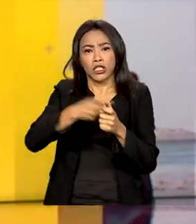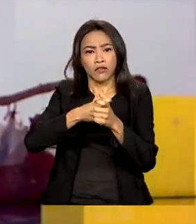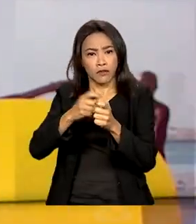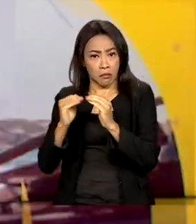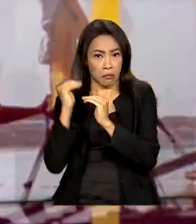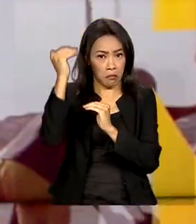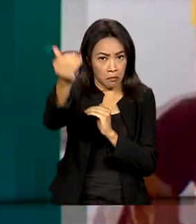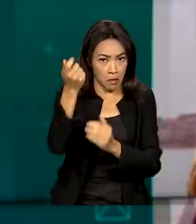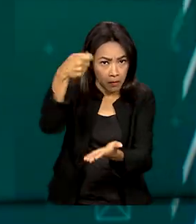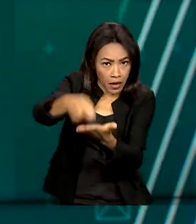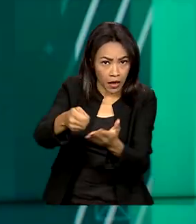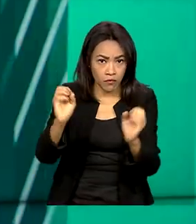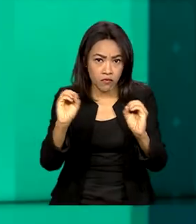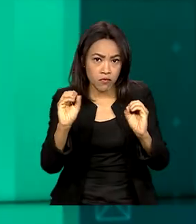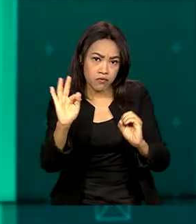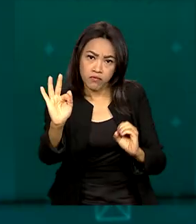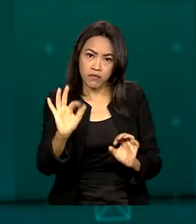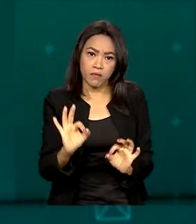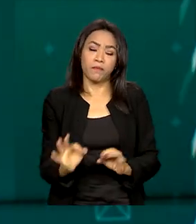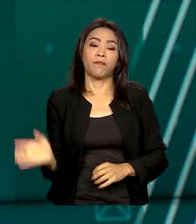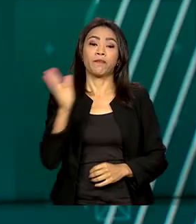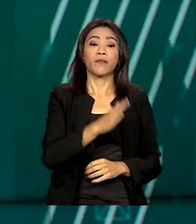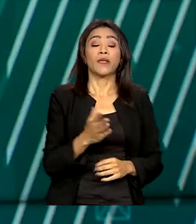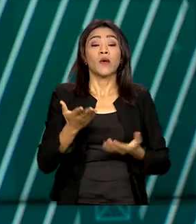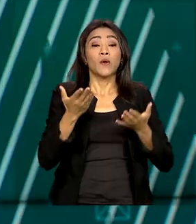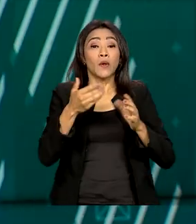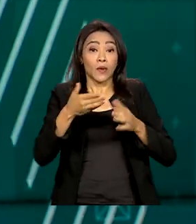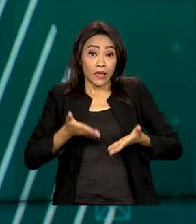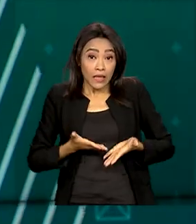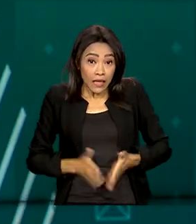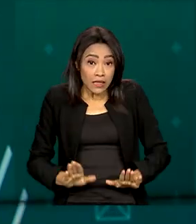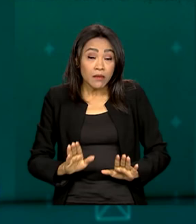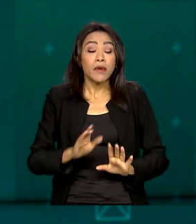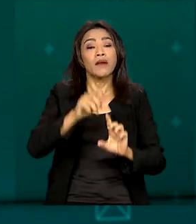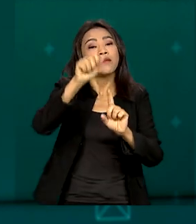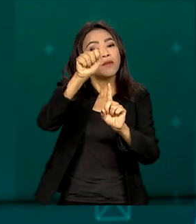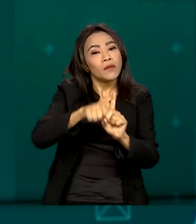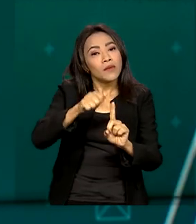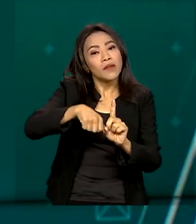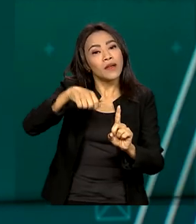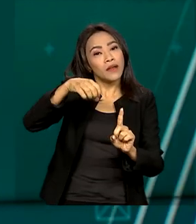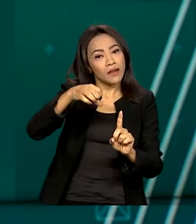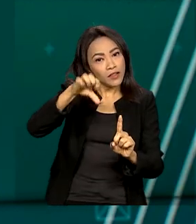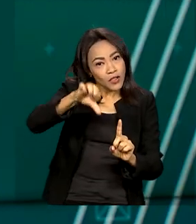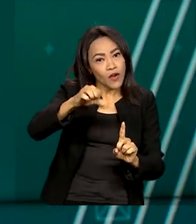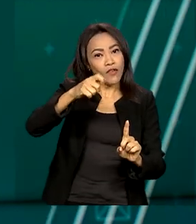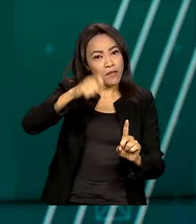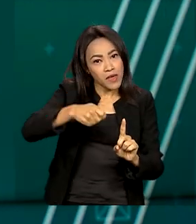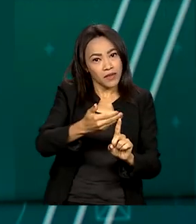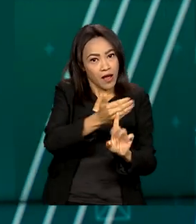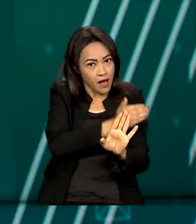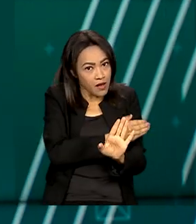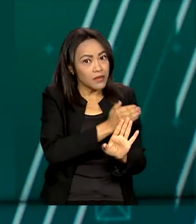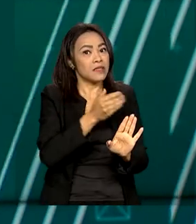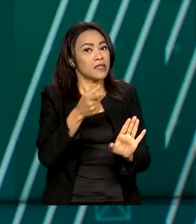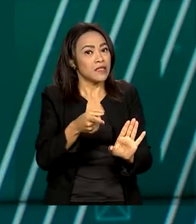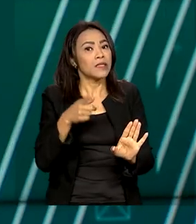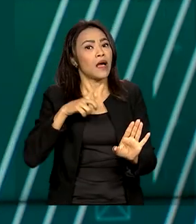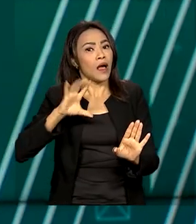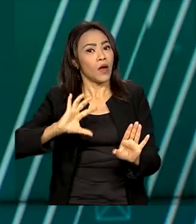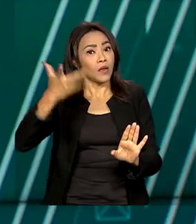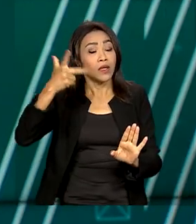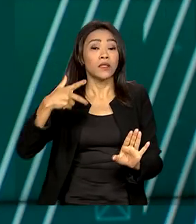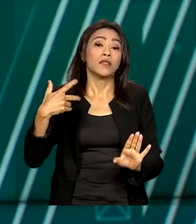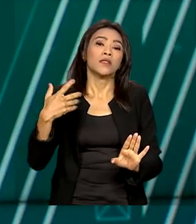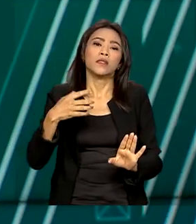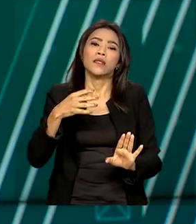O parto prematuro é a principal causa de mortalidade infantil antes dos 5 anos de idade. No mundo todo, por